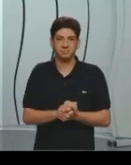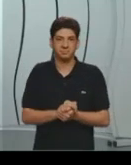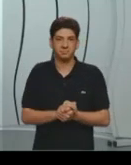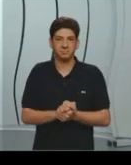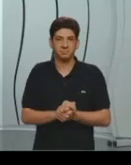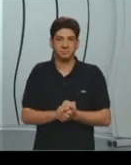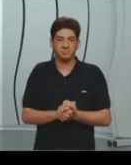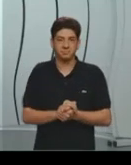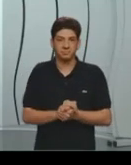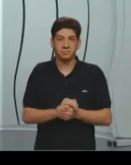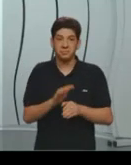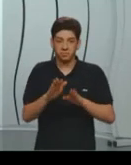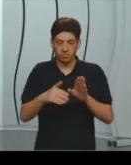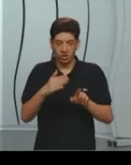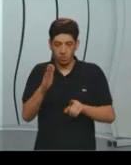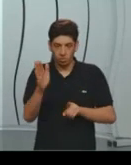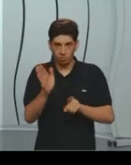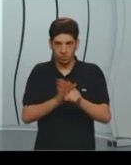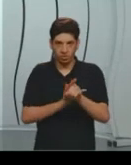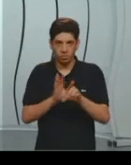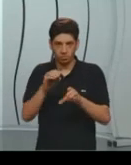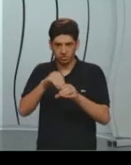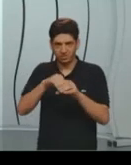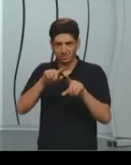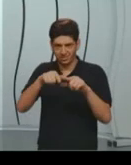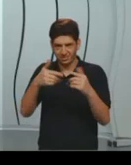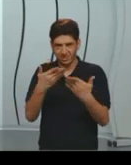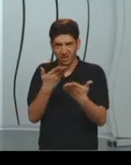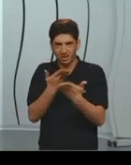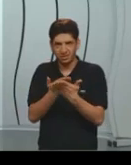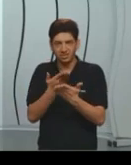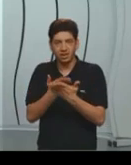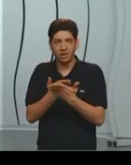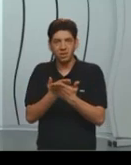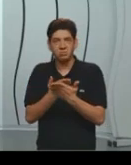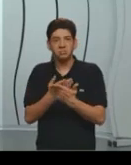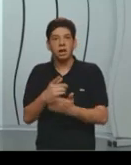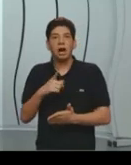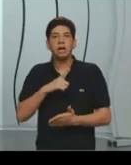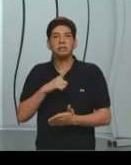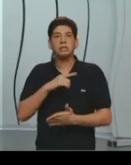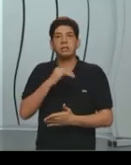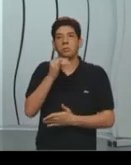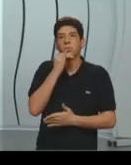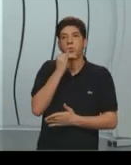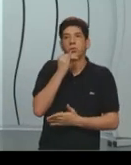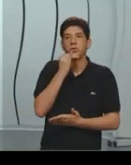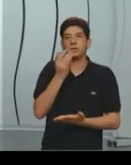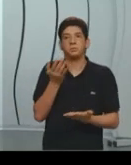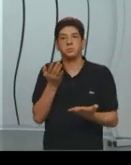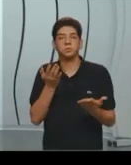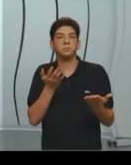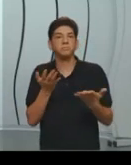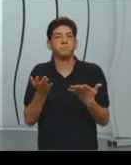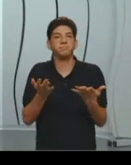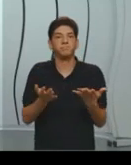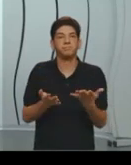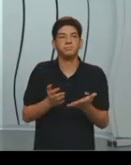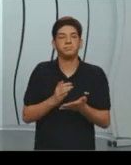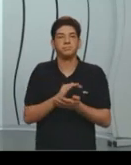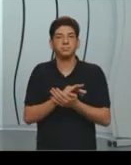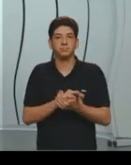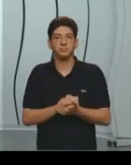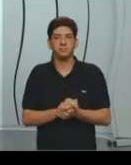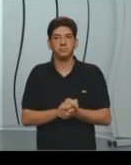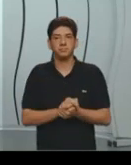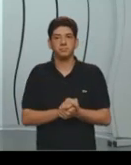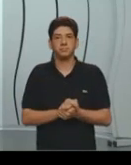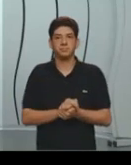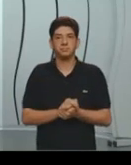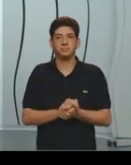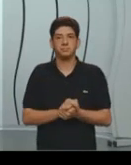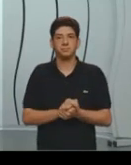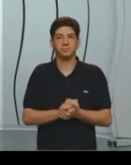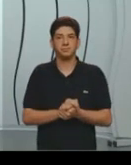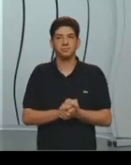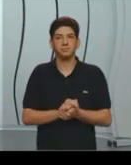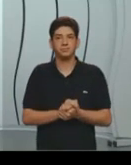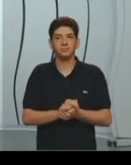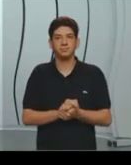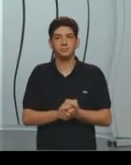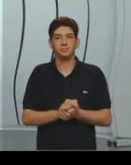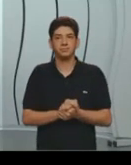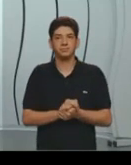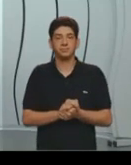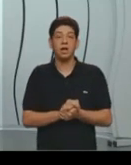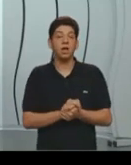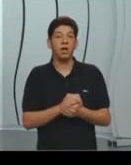faço essa pergunta em sala de aula, aparecem questões desse nível, respostas desse nível. A pessoa primeiro fala